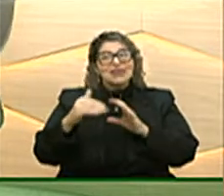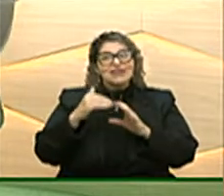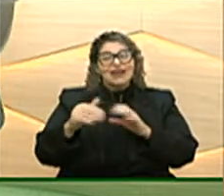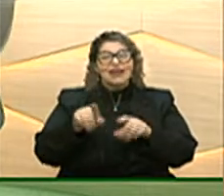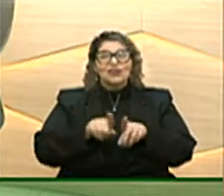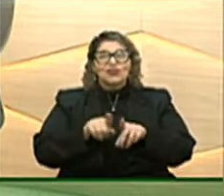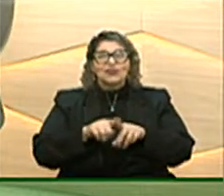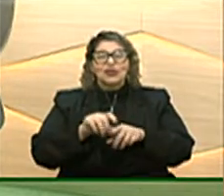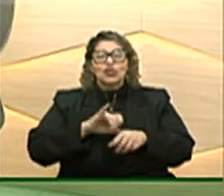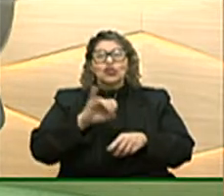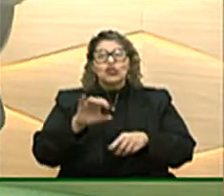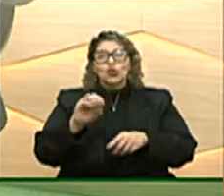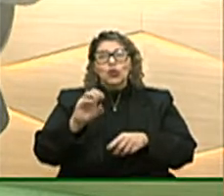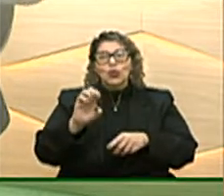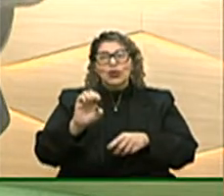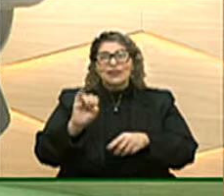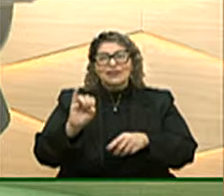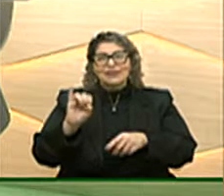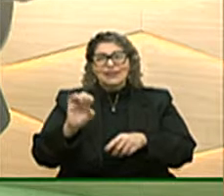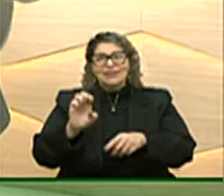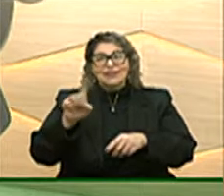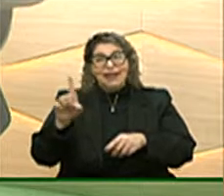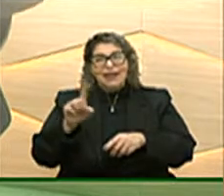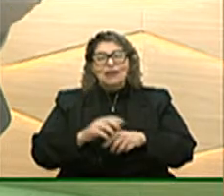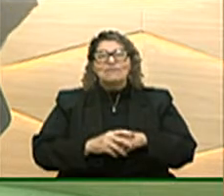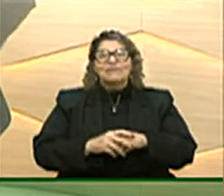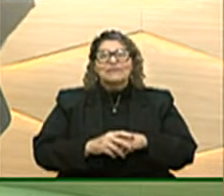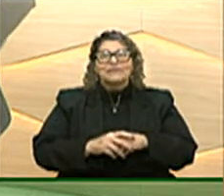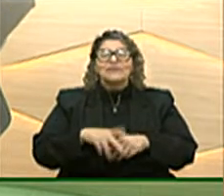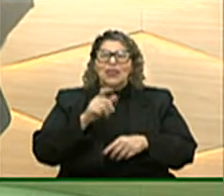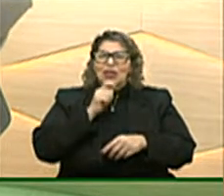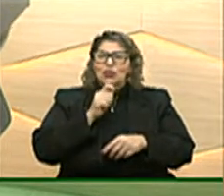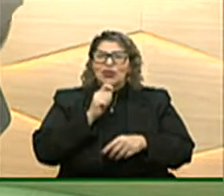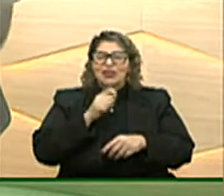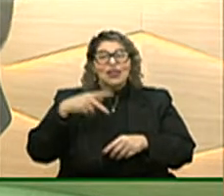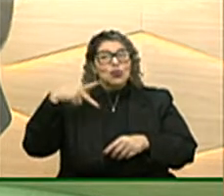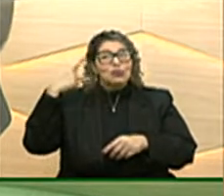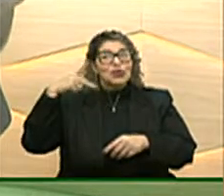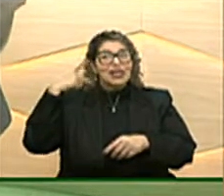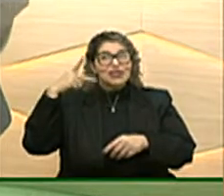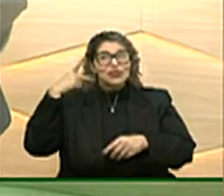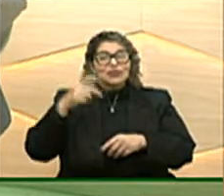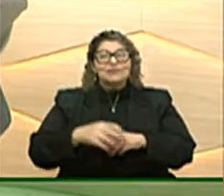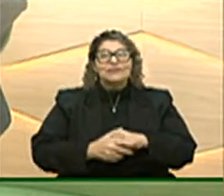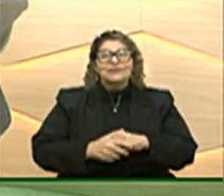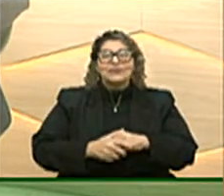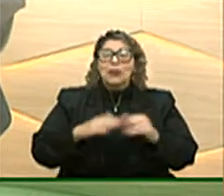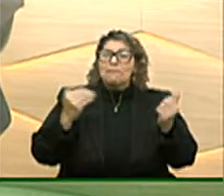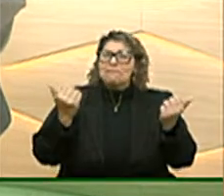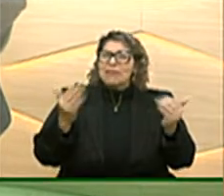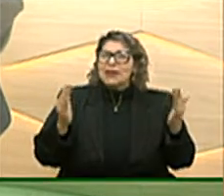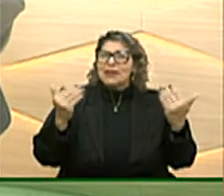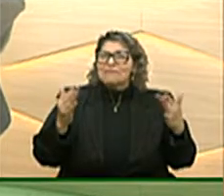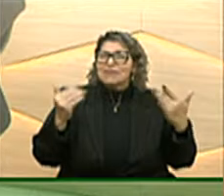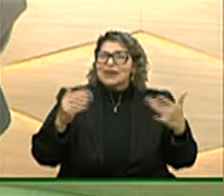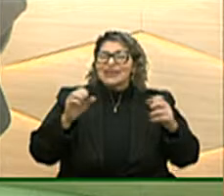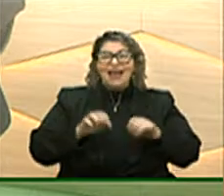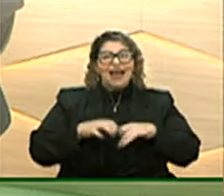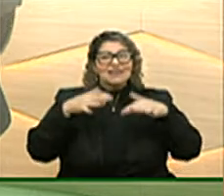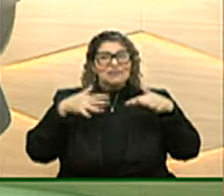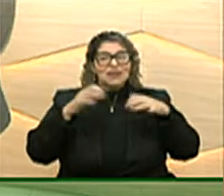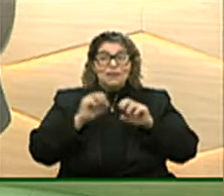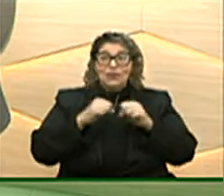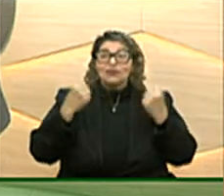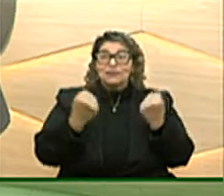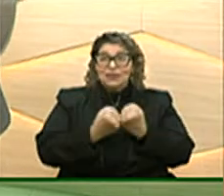ao José Barrino Evo que é um decano do jornalismo político no Rio Grande do Sul que parabeniza a Assembleia pelo